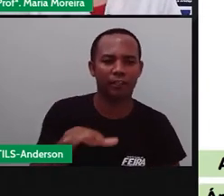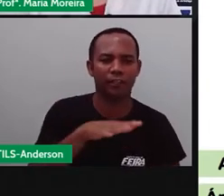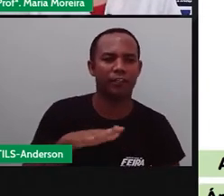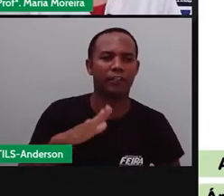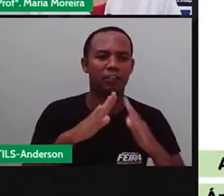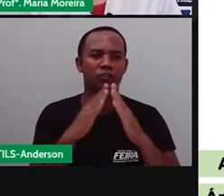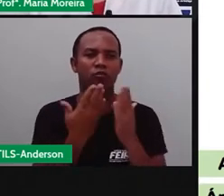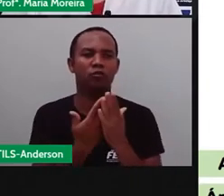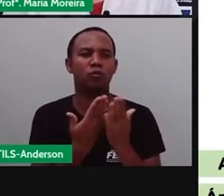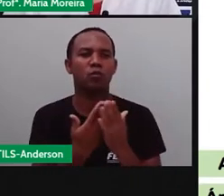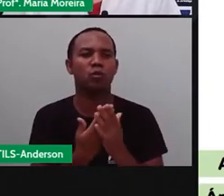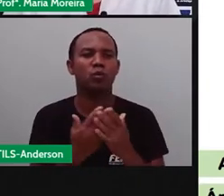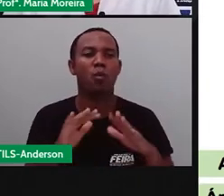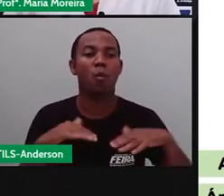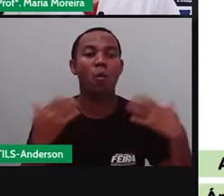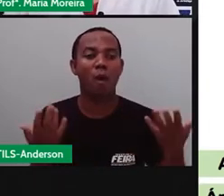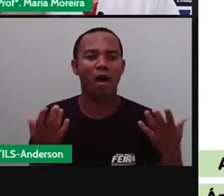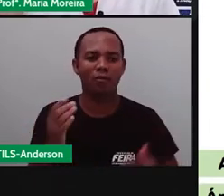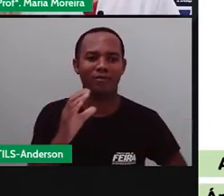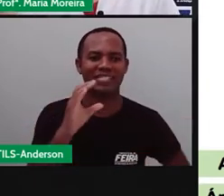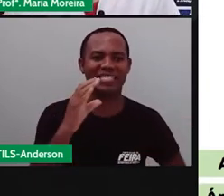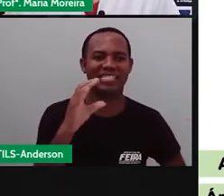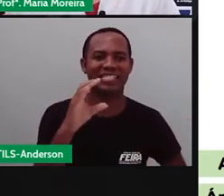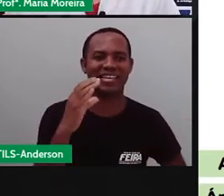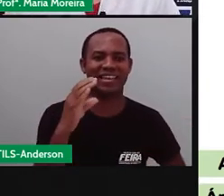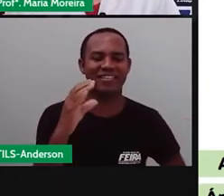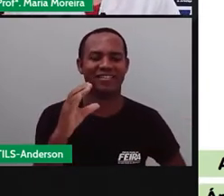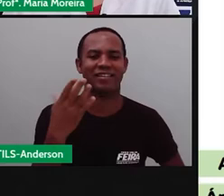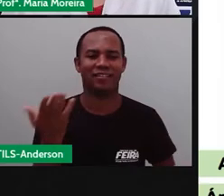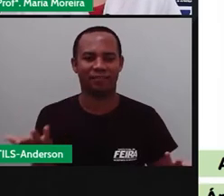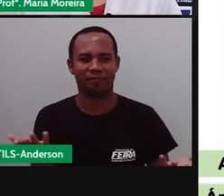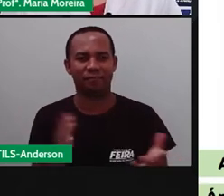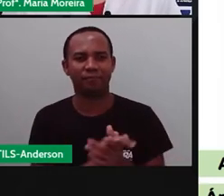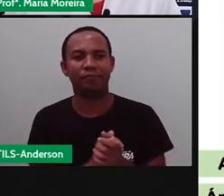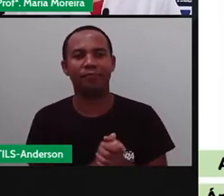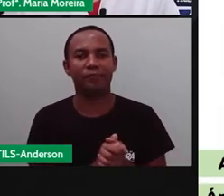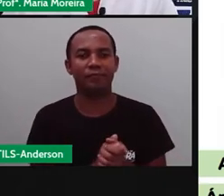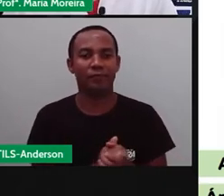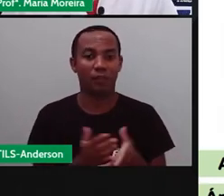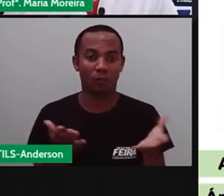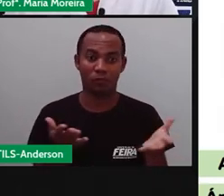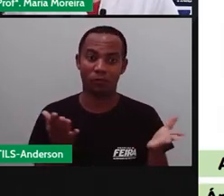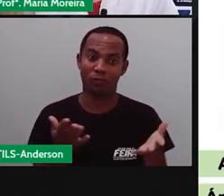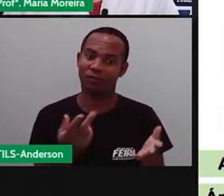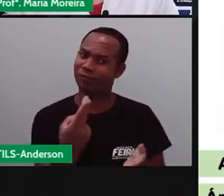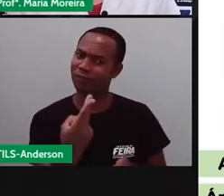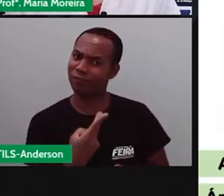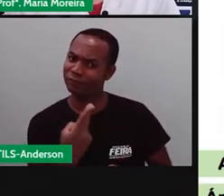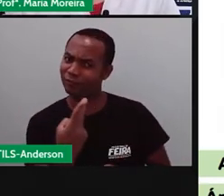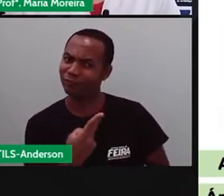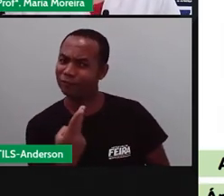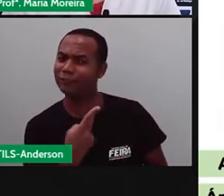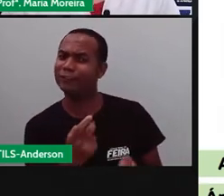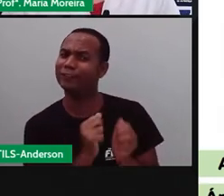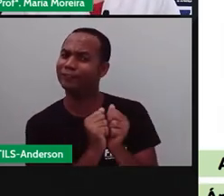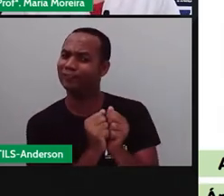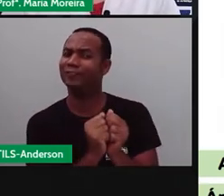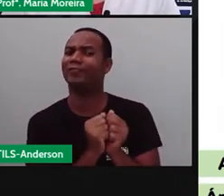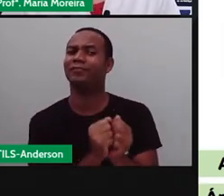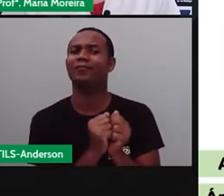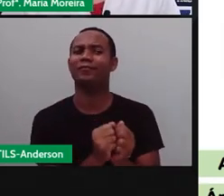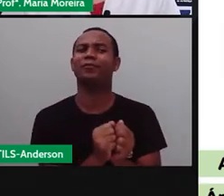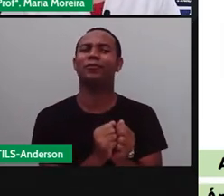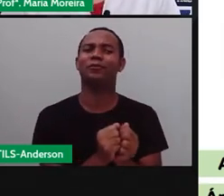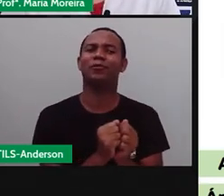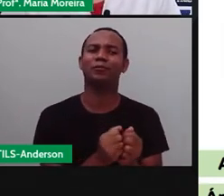interdisciplinar, ciências humanas. Pró Maria e Anderson aqui juntos, mais uma vez